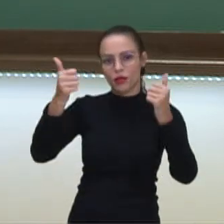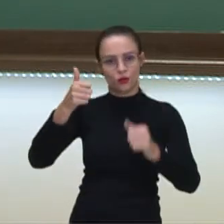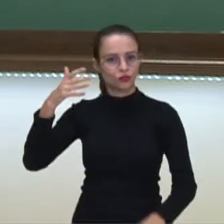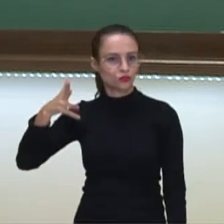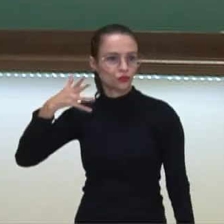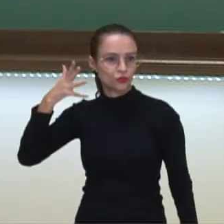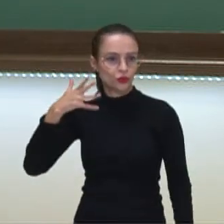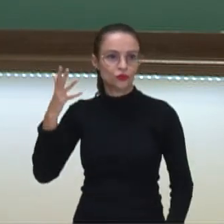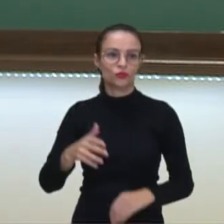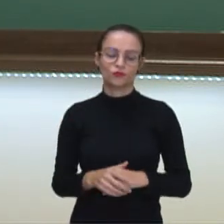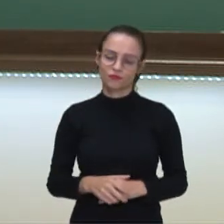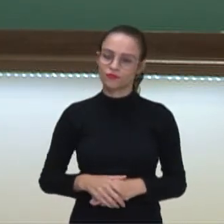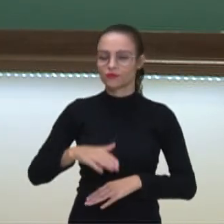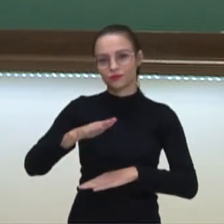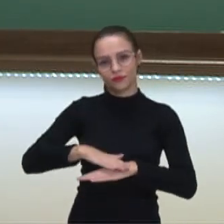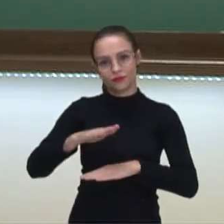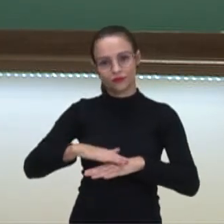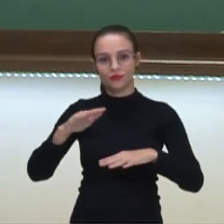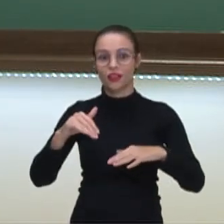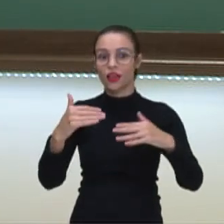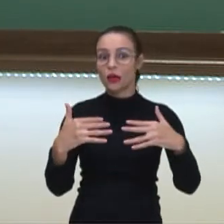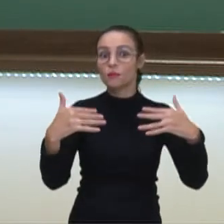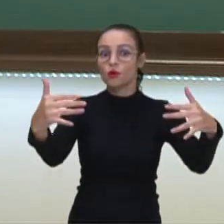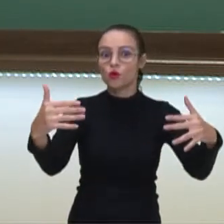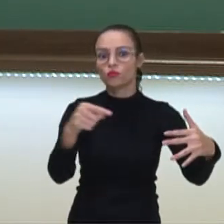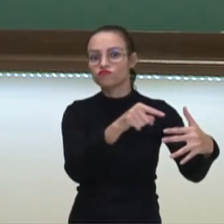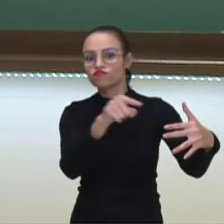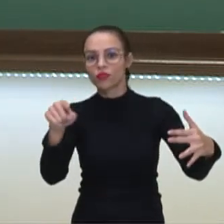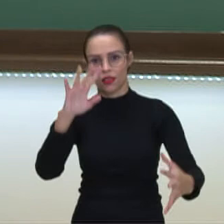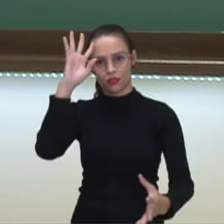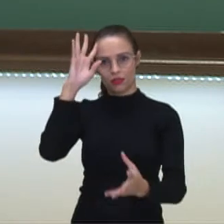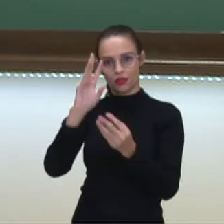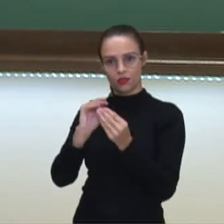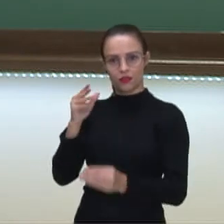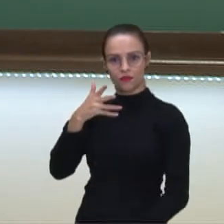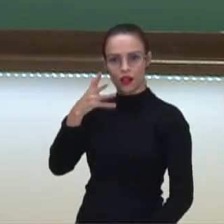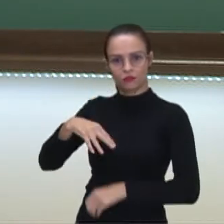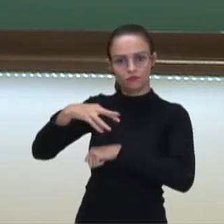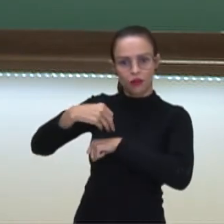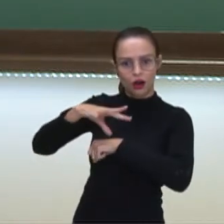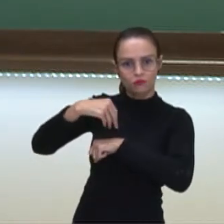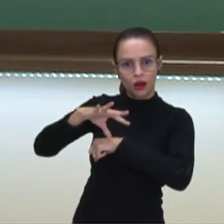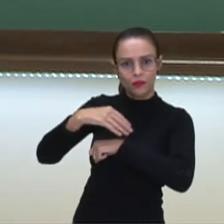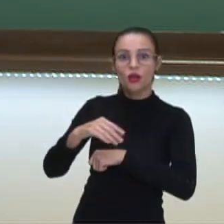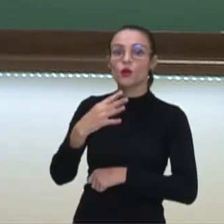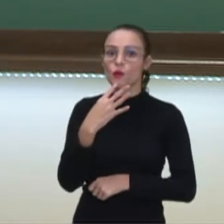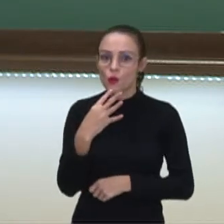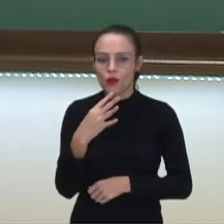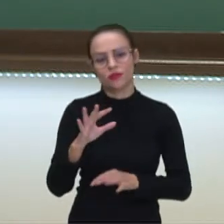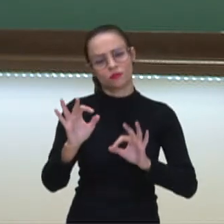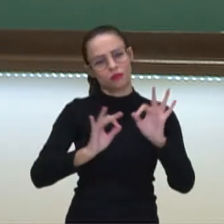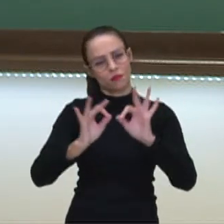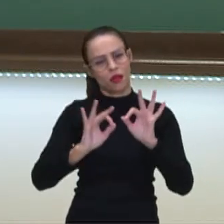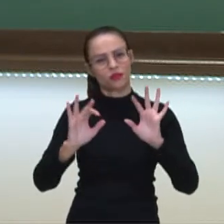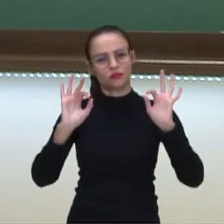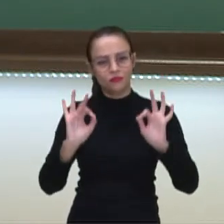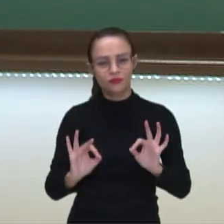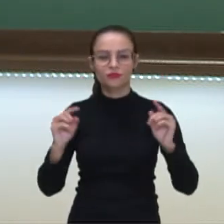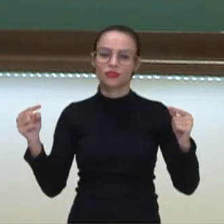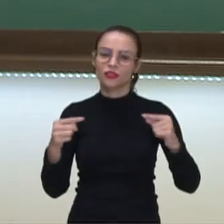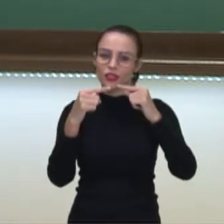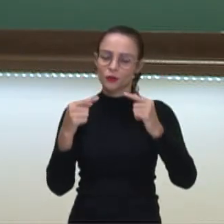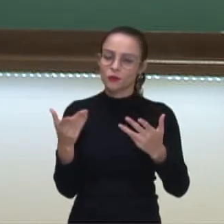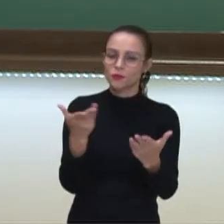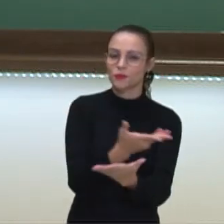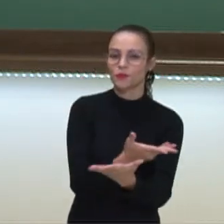discurso. E faça seu público compreender o que você diz. Então, quando a gente conhece o público, a gente prepara um discurso adequado